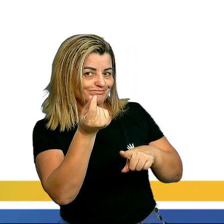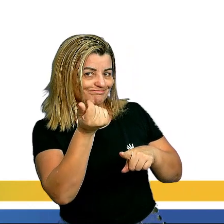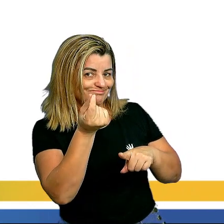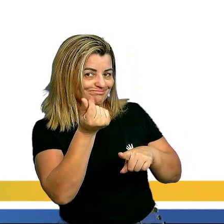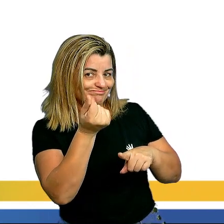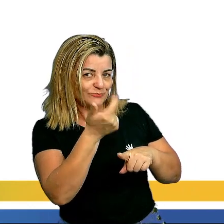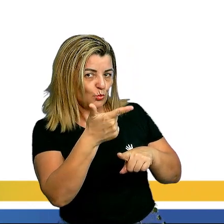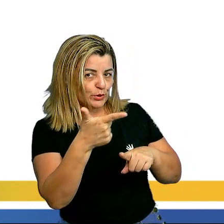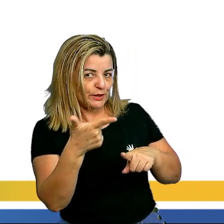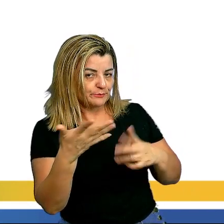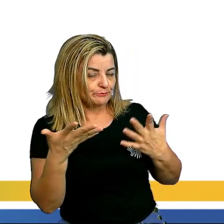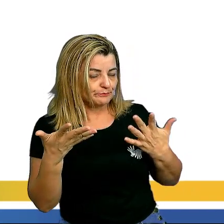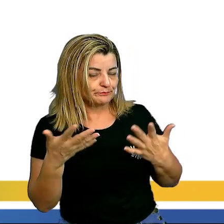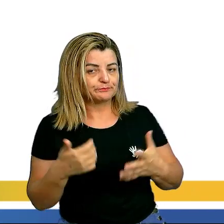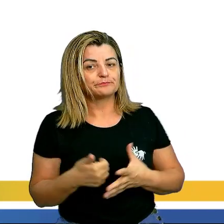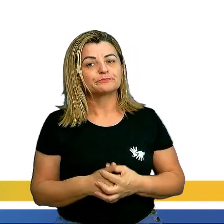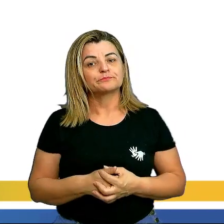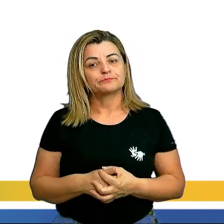financeiras.